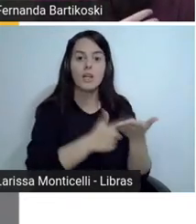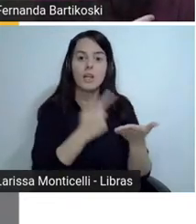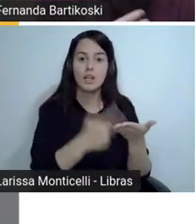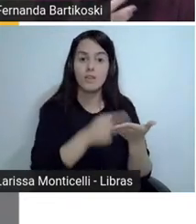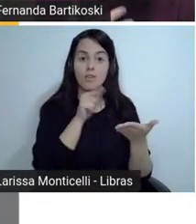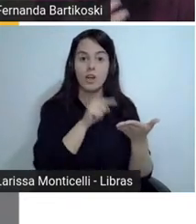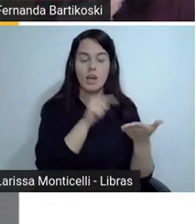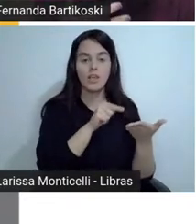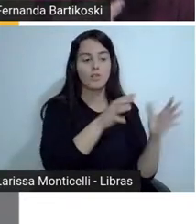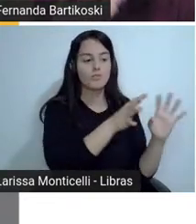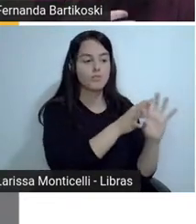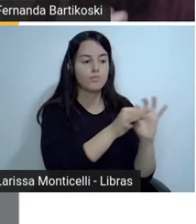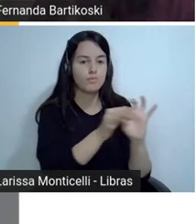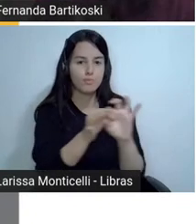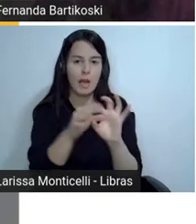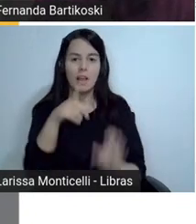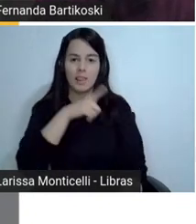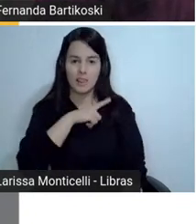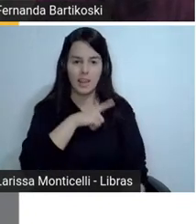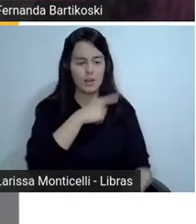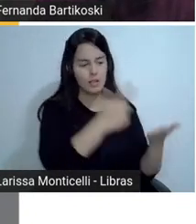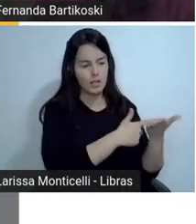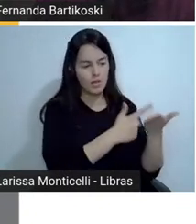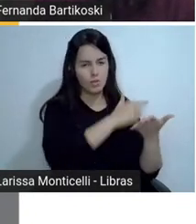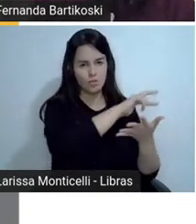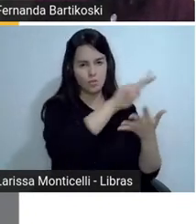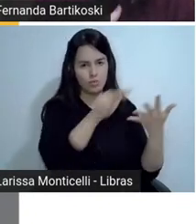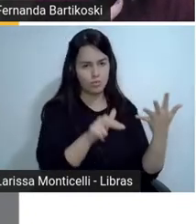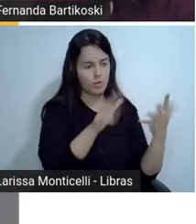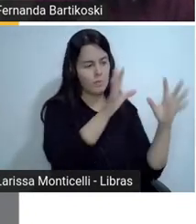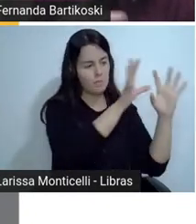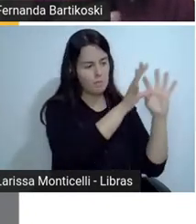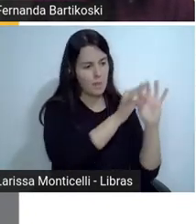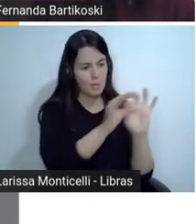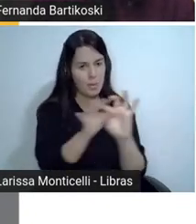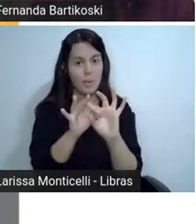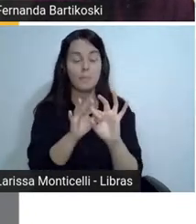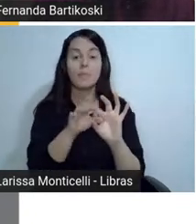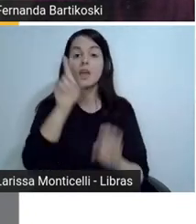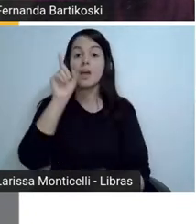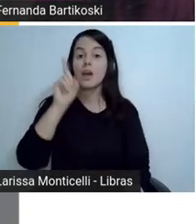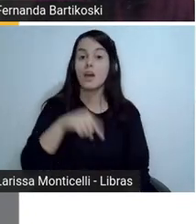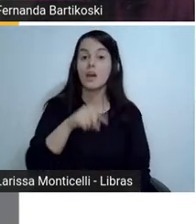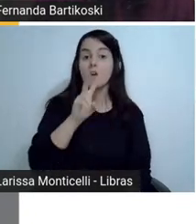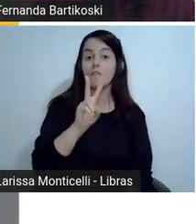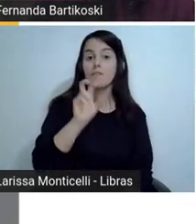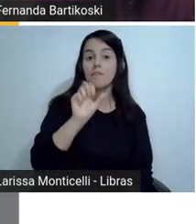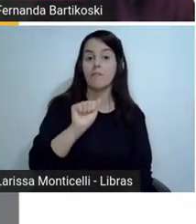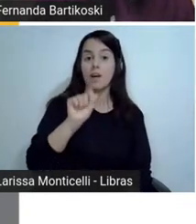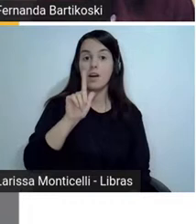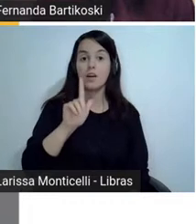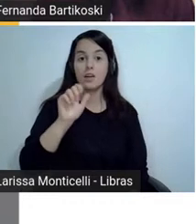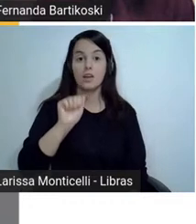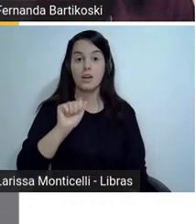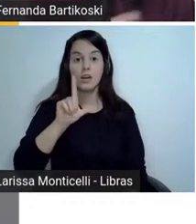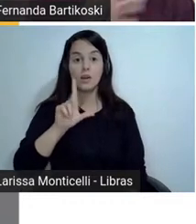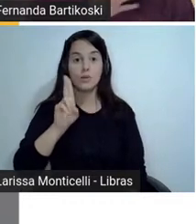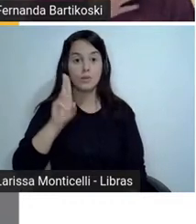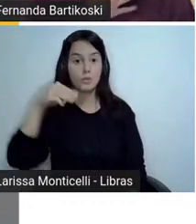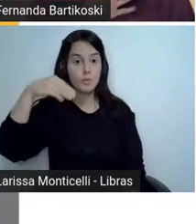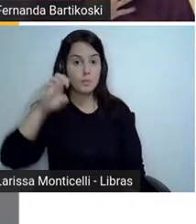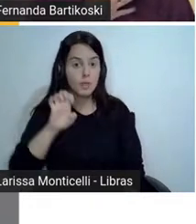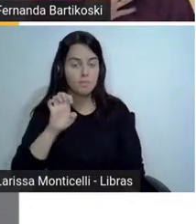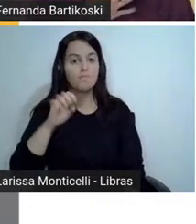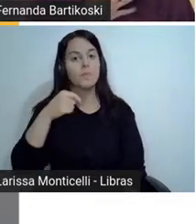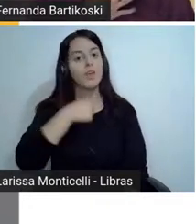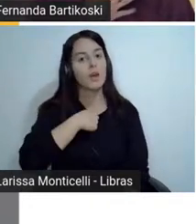era uma leitura que eu estava habituada a fazer na escola, que era ler vários livros da coleção Vagalume. Em casa, uma